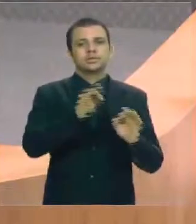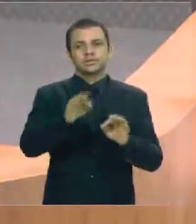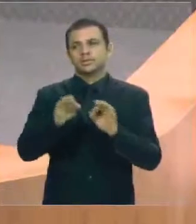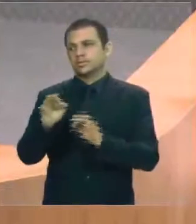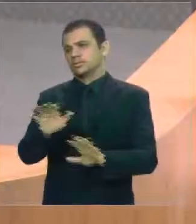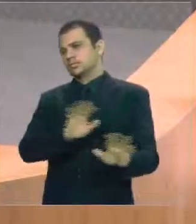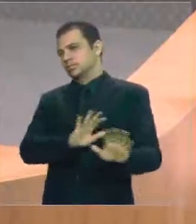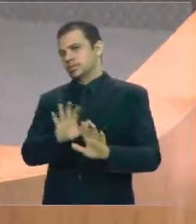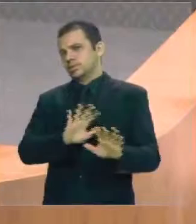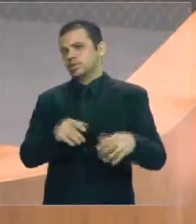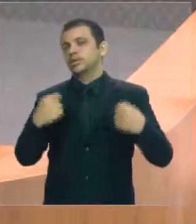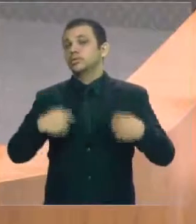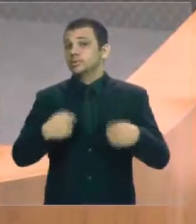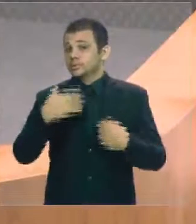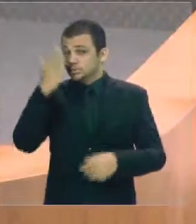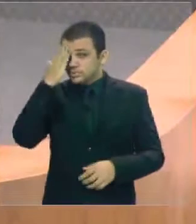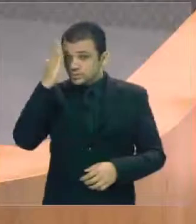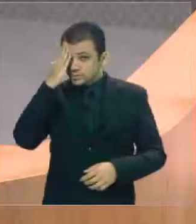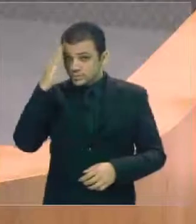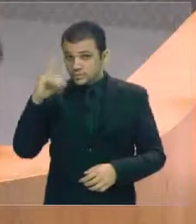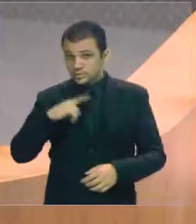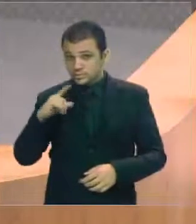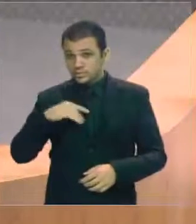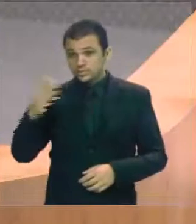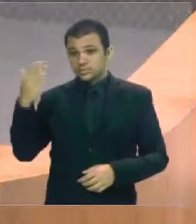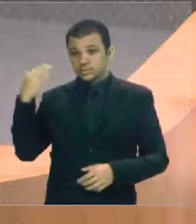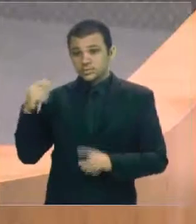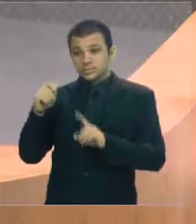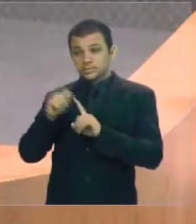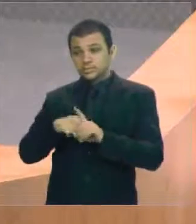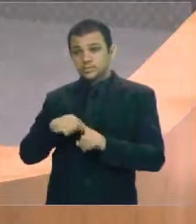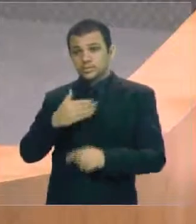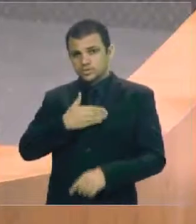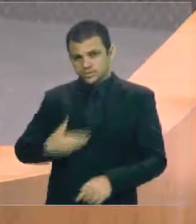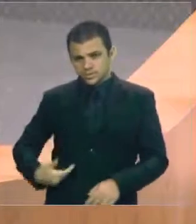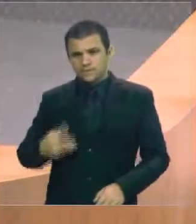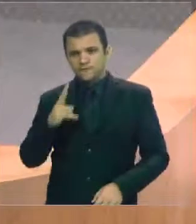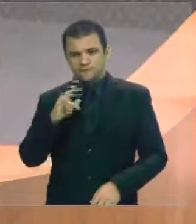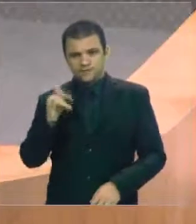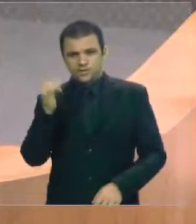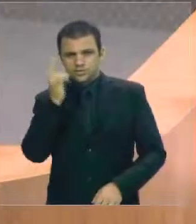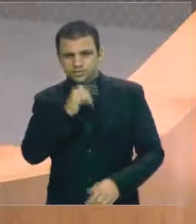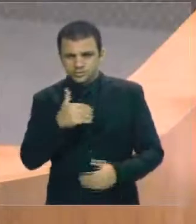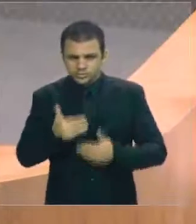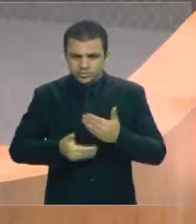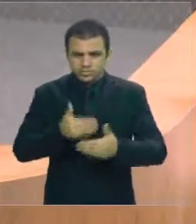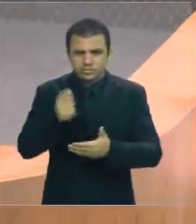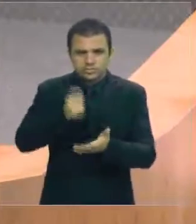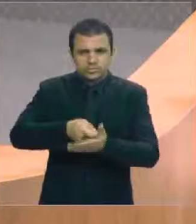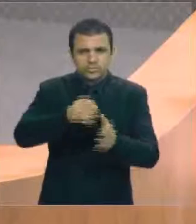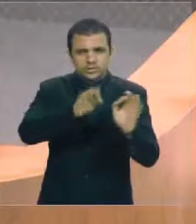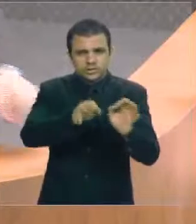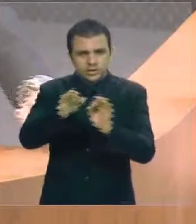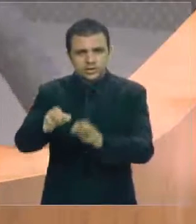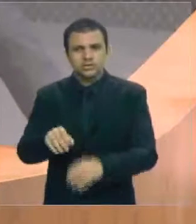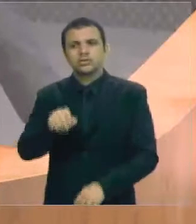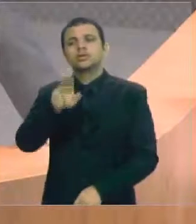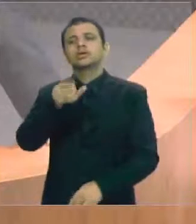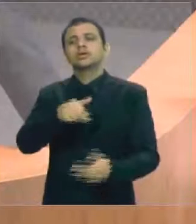se, para os próximos meses, o governo vai conseguir continuar pagando em dia e quem que é o responsável por esses